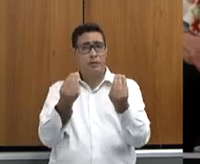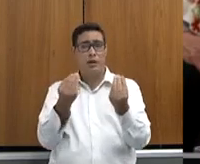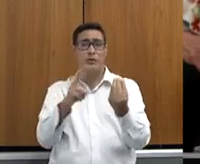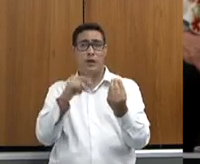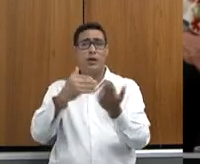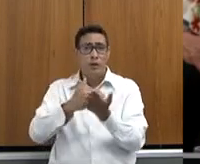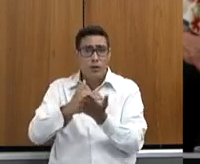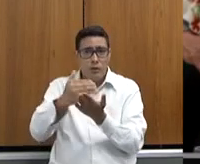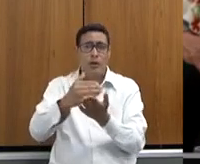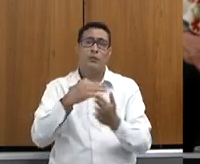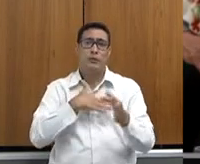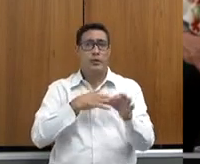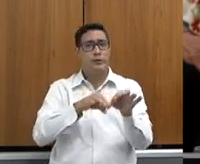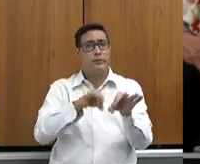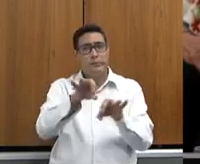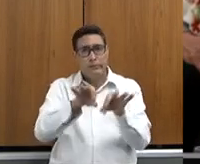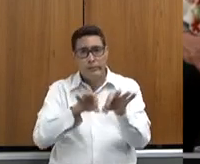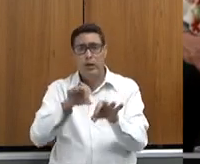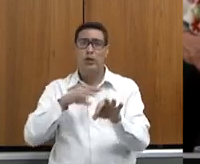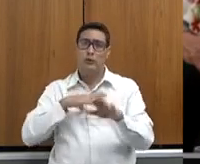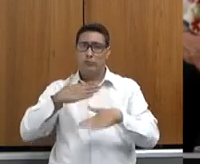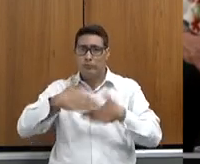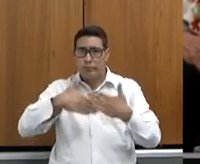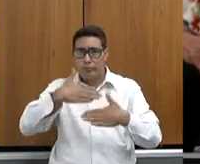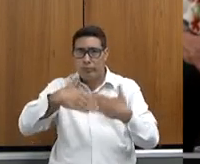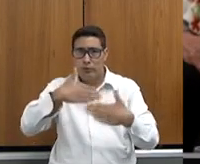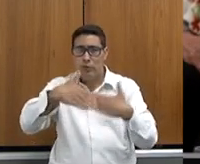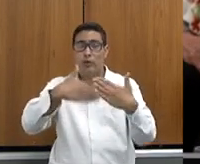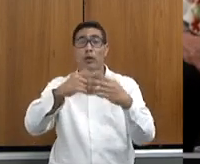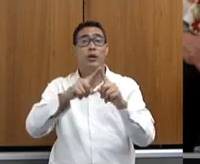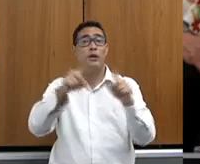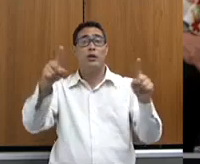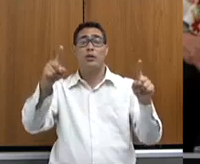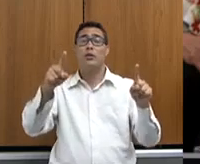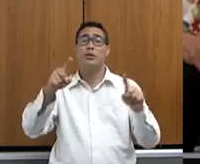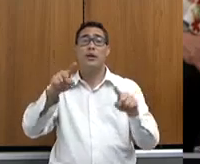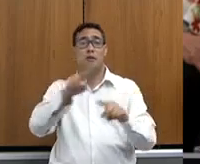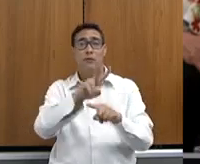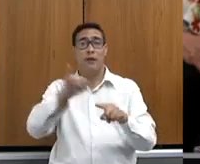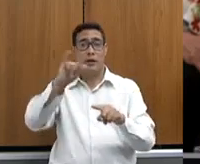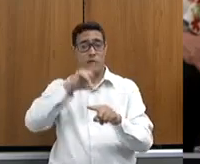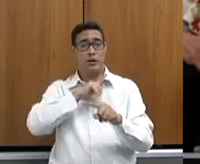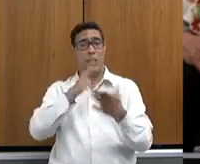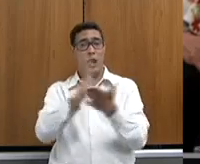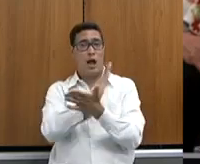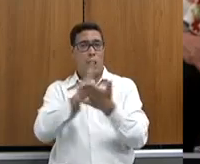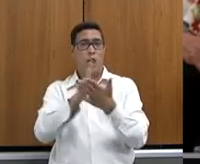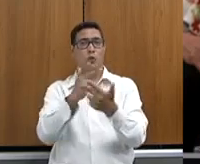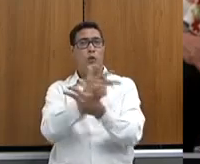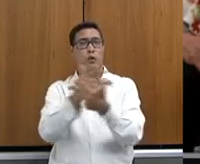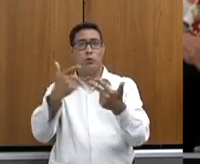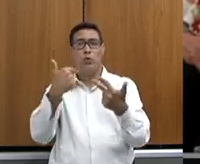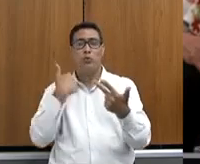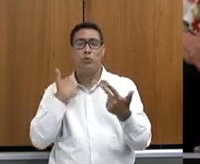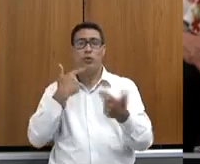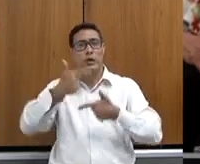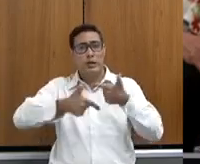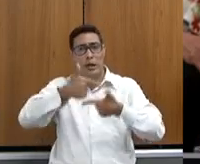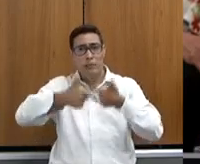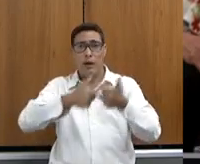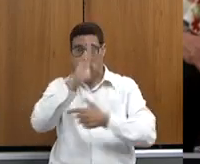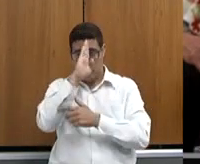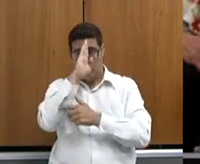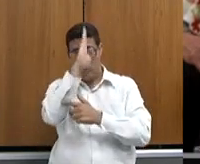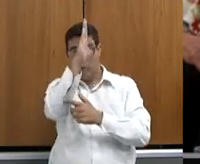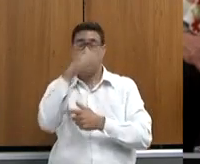montar através do Fundo Eru, que um Fundo de Desenvolvimento Rural, a gente poder ter aí algum recurso não reembolsável, trabalhando principalmente no